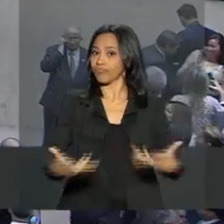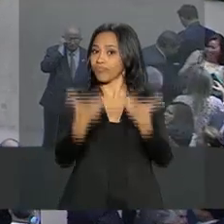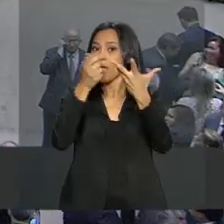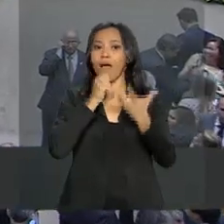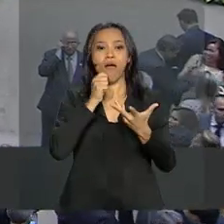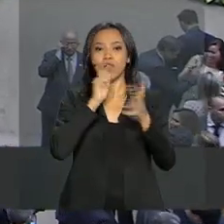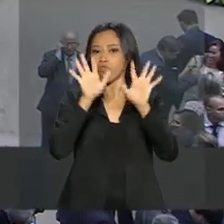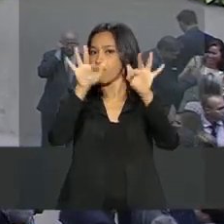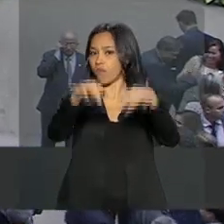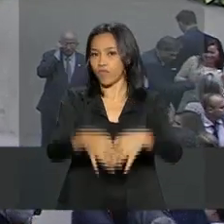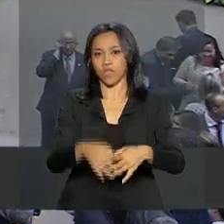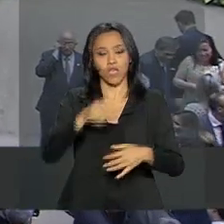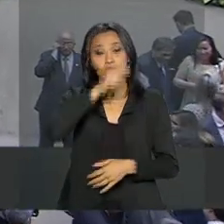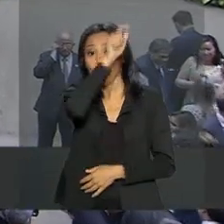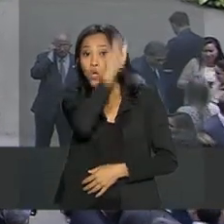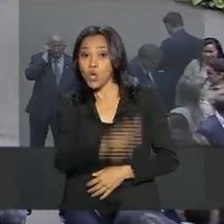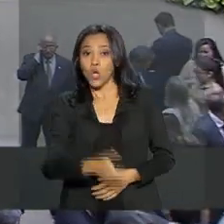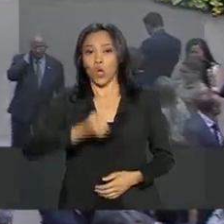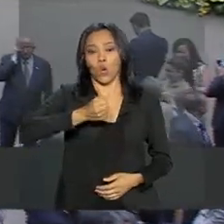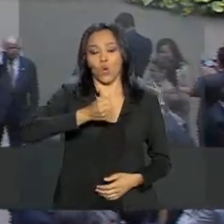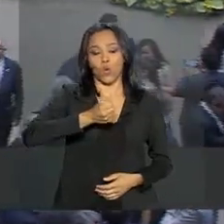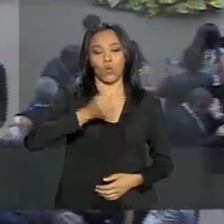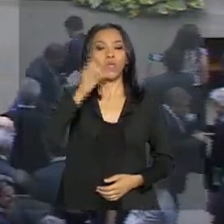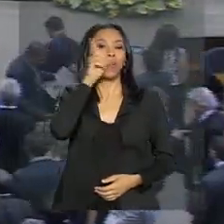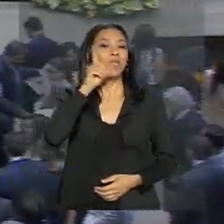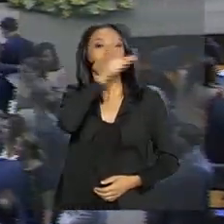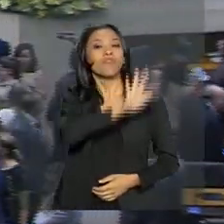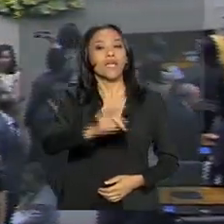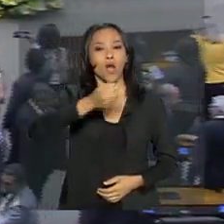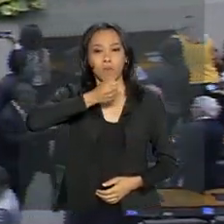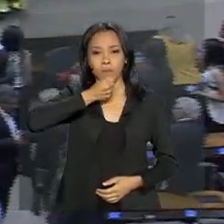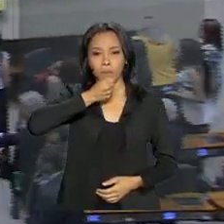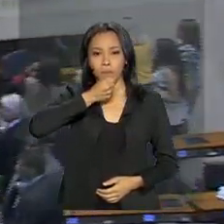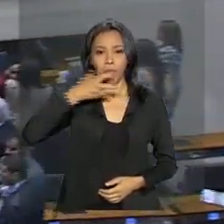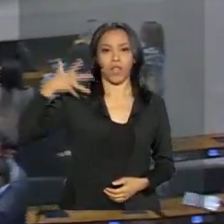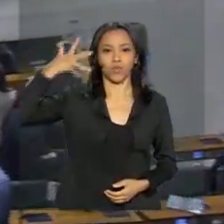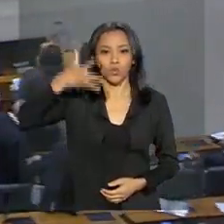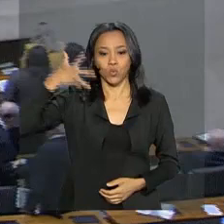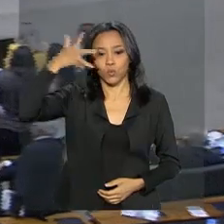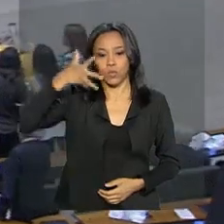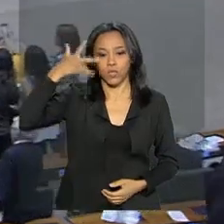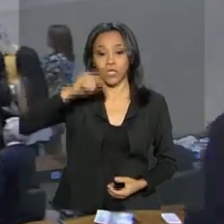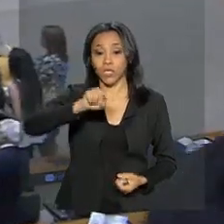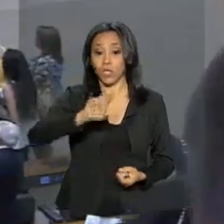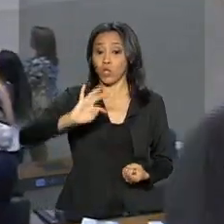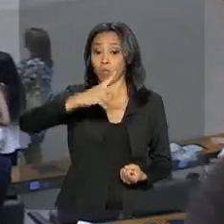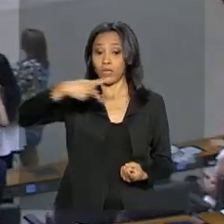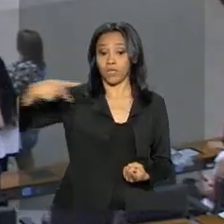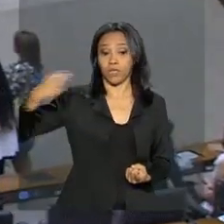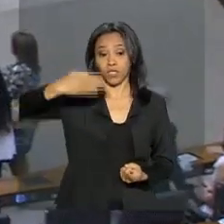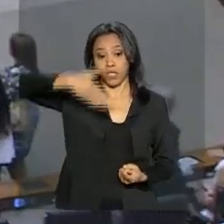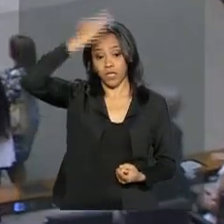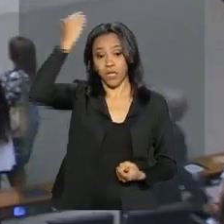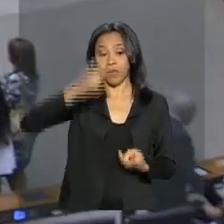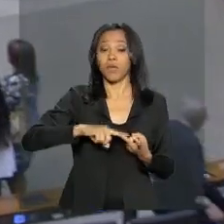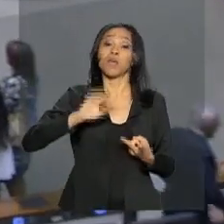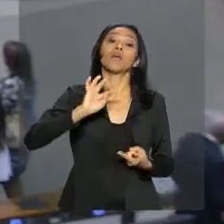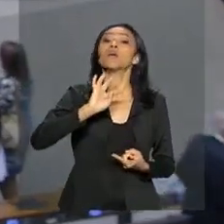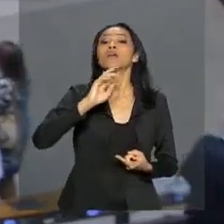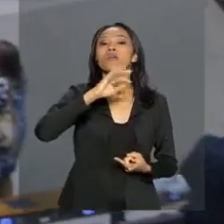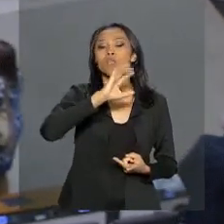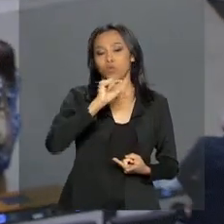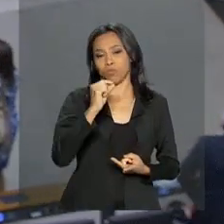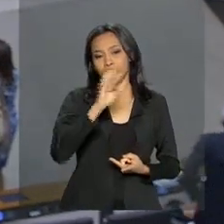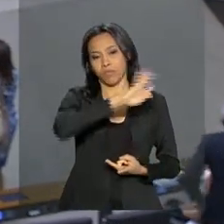federal Heracto Fortes está discursando. O presidente Michel Temer e o presidente eleito Jair Bolsonaro já deixaram aqui